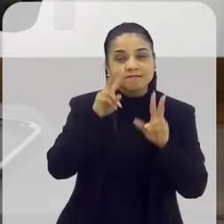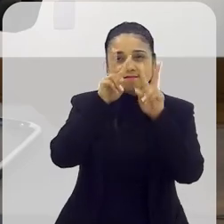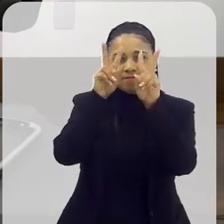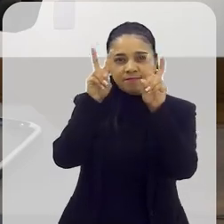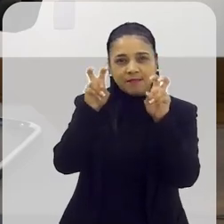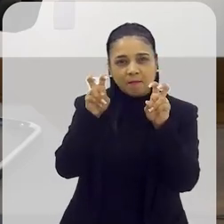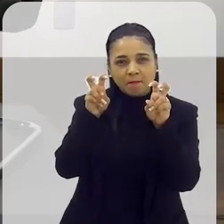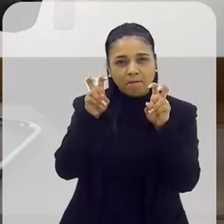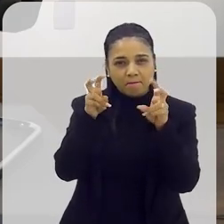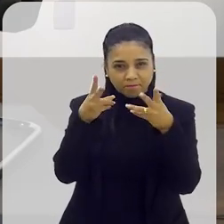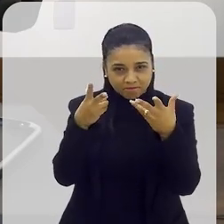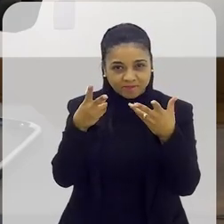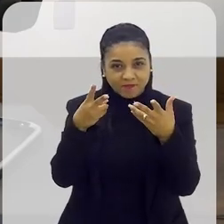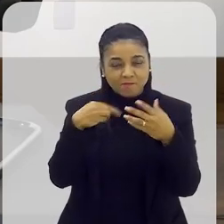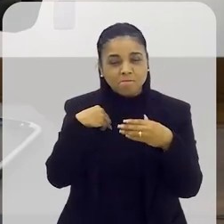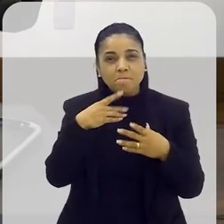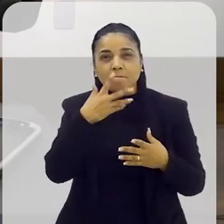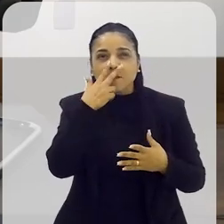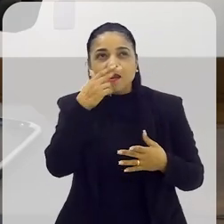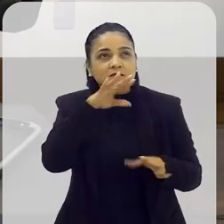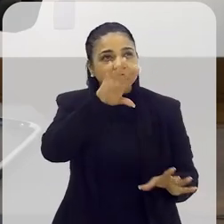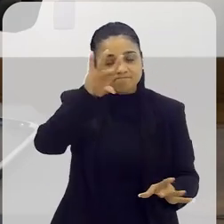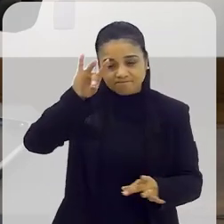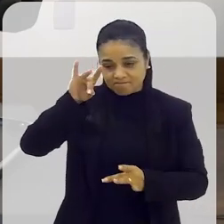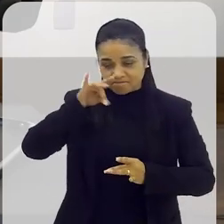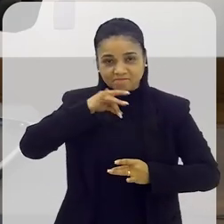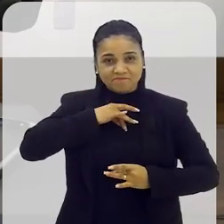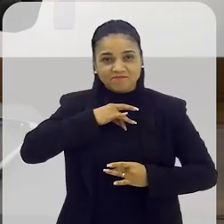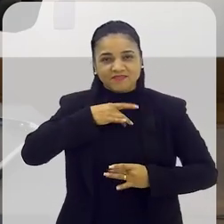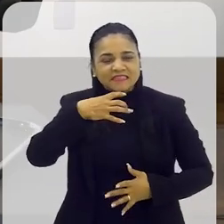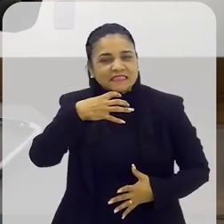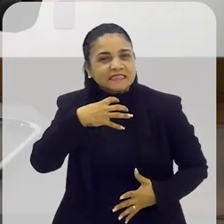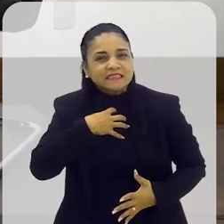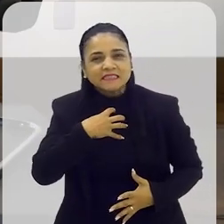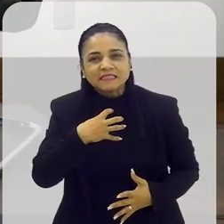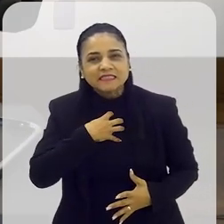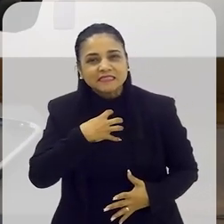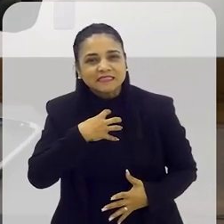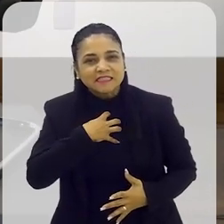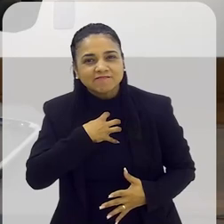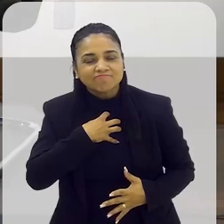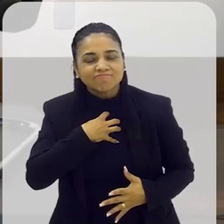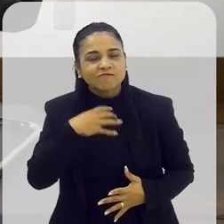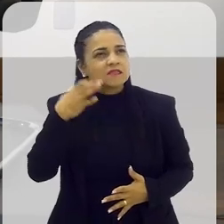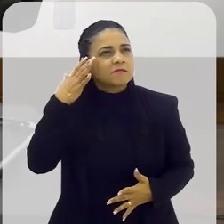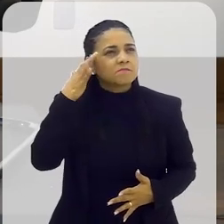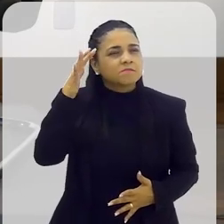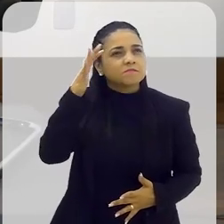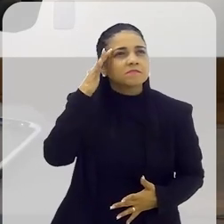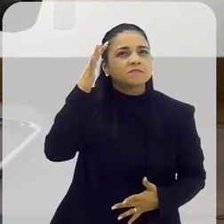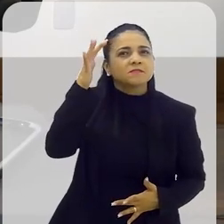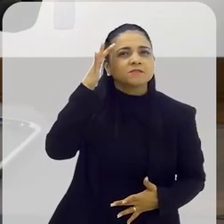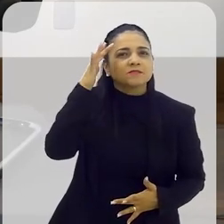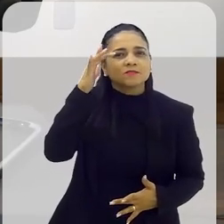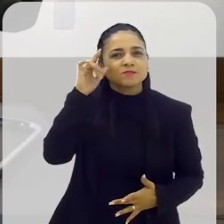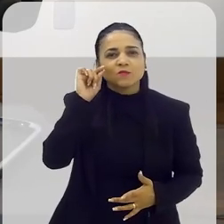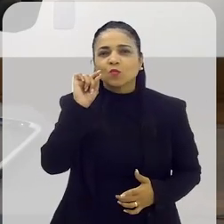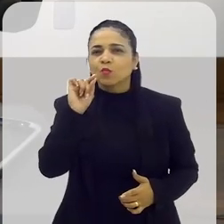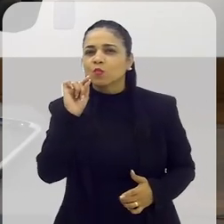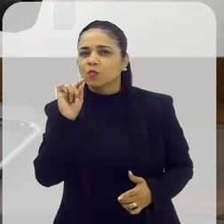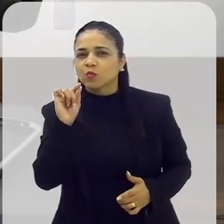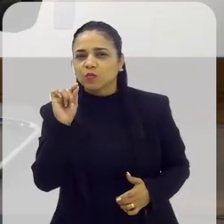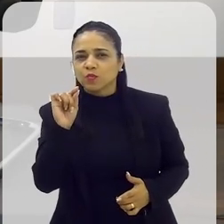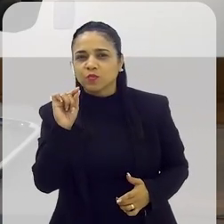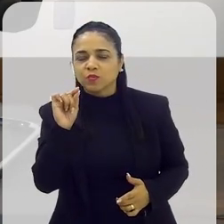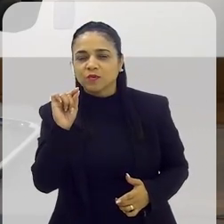É como se você estivesse ali dentro. Você sente aquela sensação e você reflete sobre aquilo que